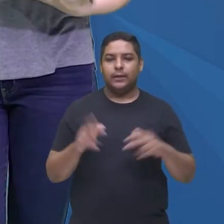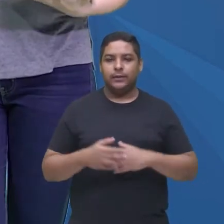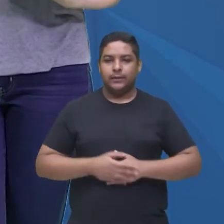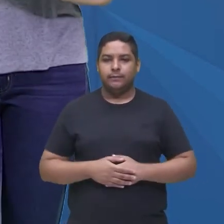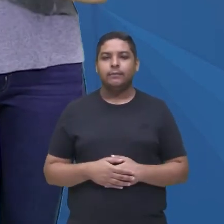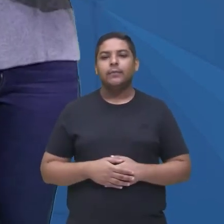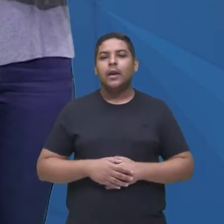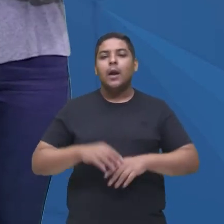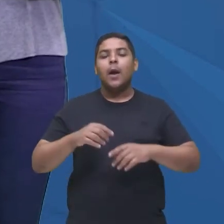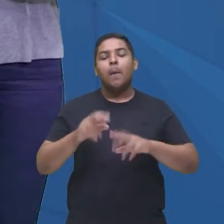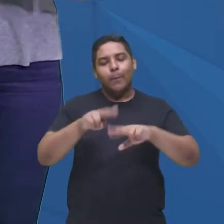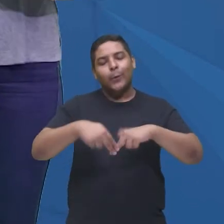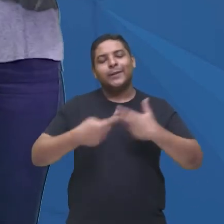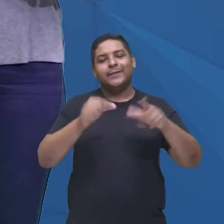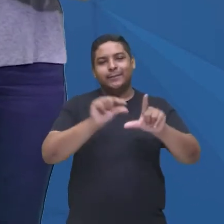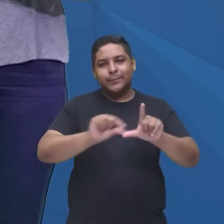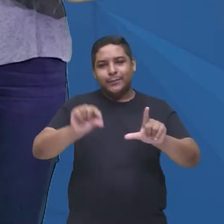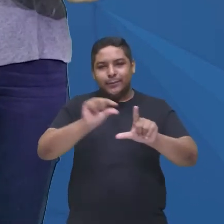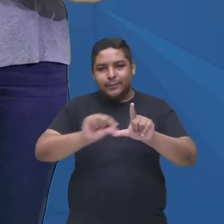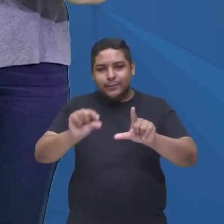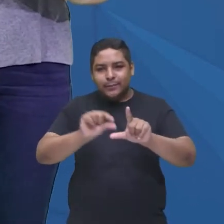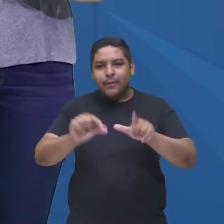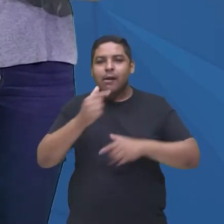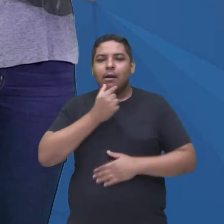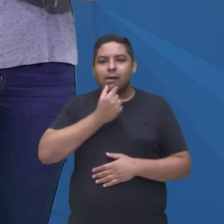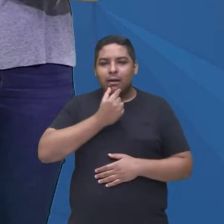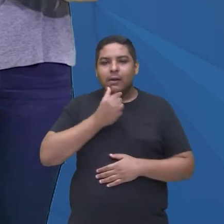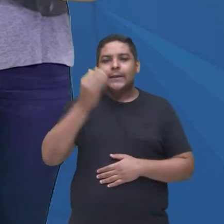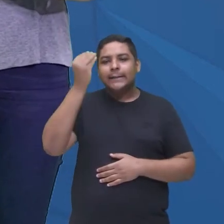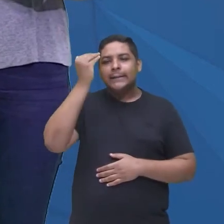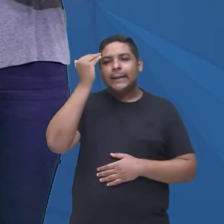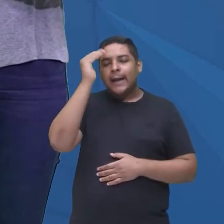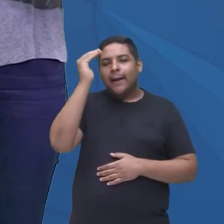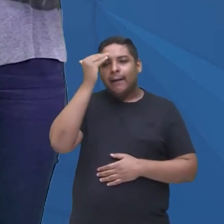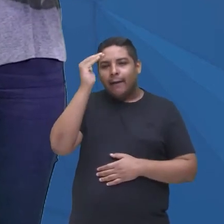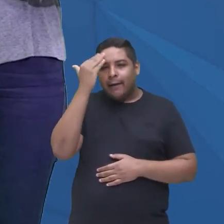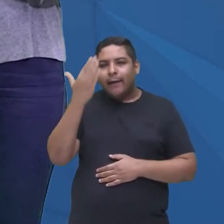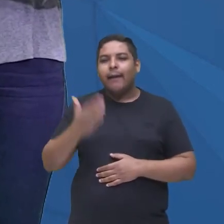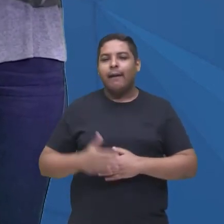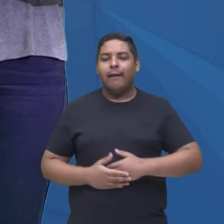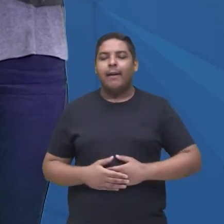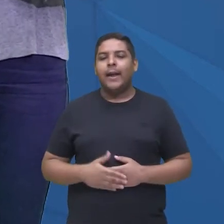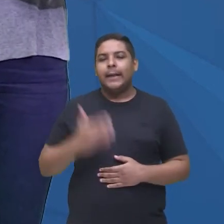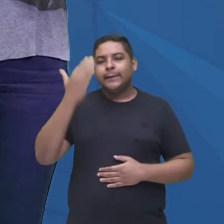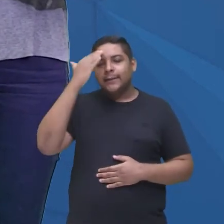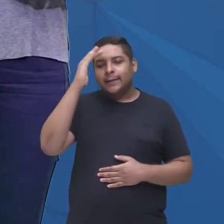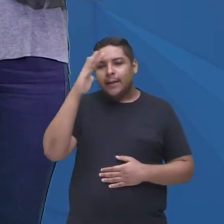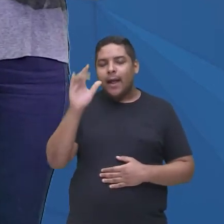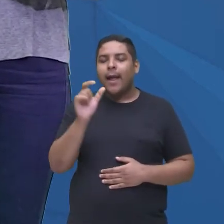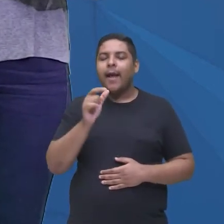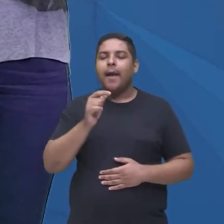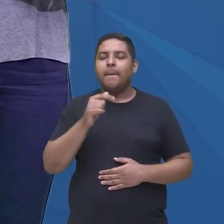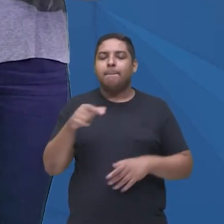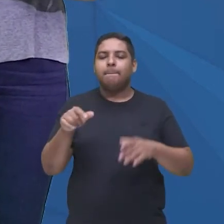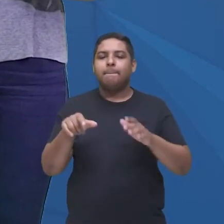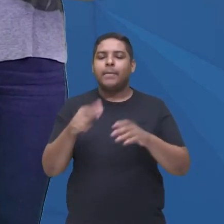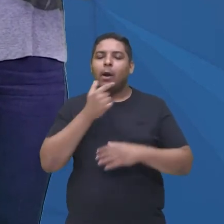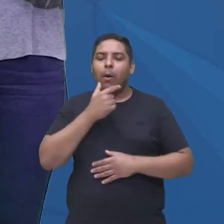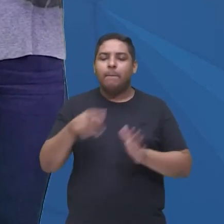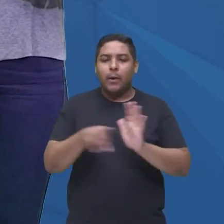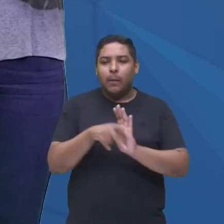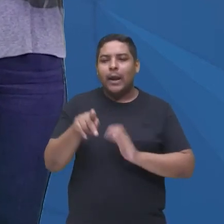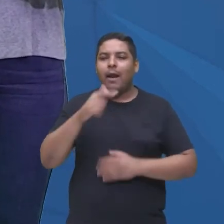legendada, em inglês, e aí eu fico tentando aprender um pouquinho mais, tá bom, parabéns aí a quem participou, nossa resposta,